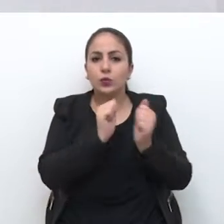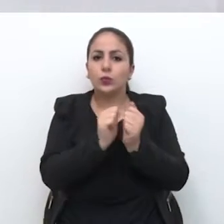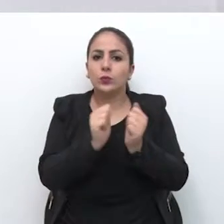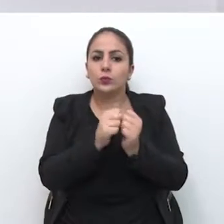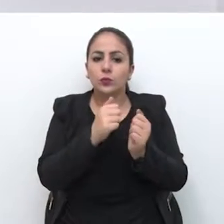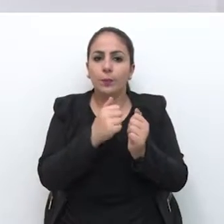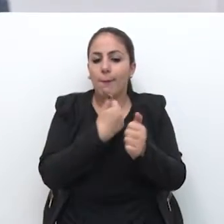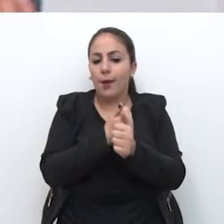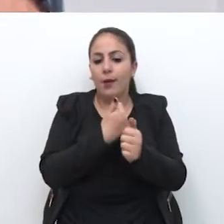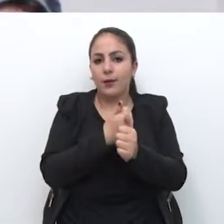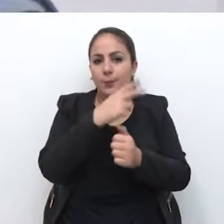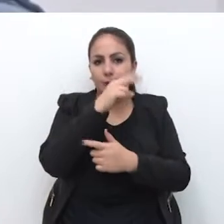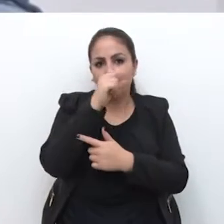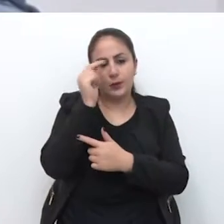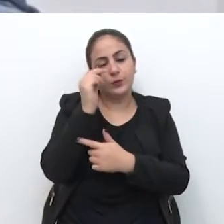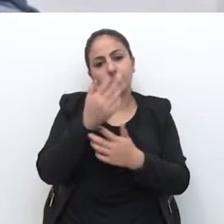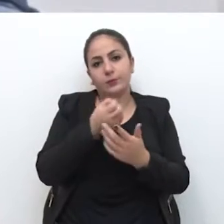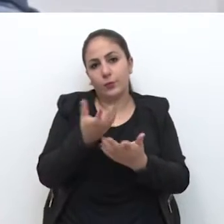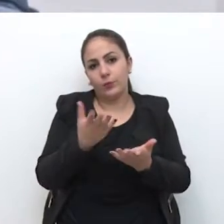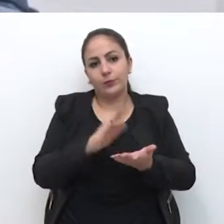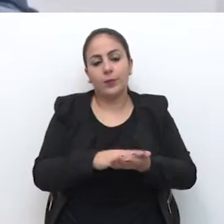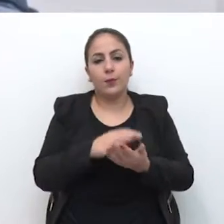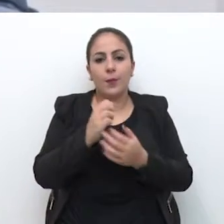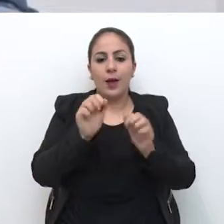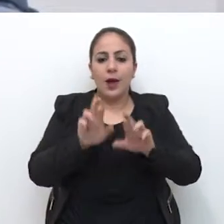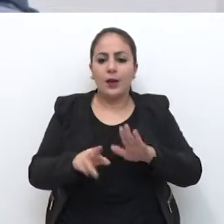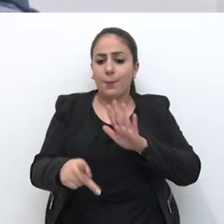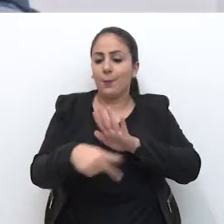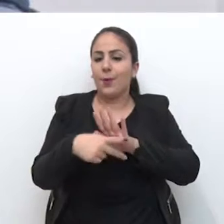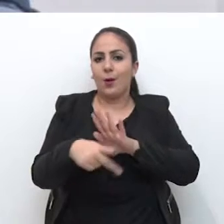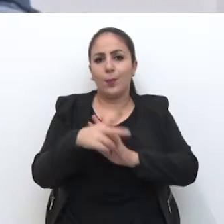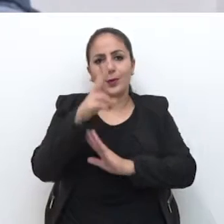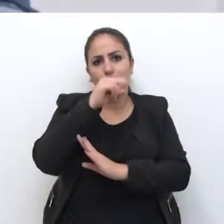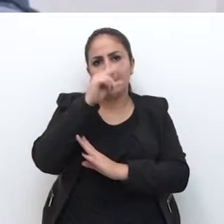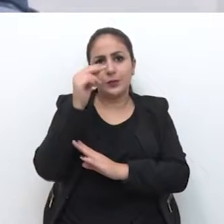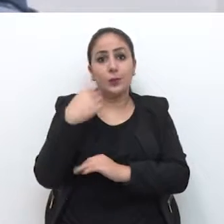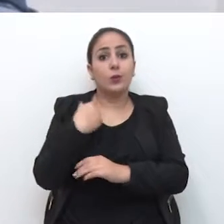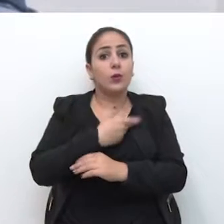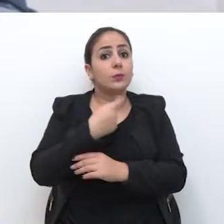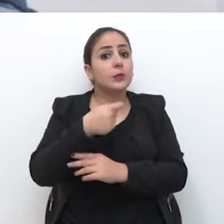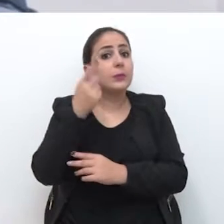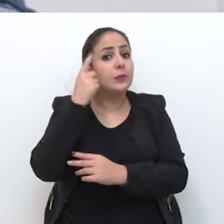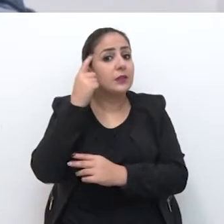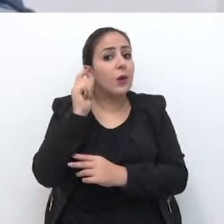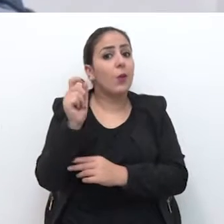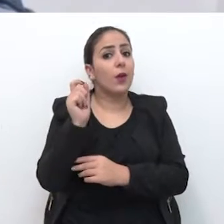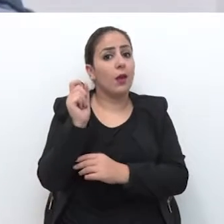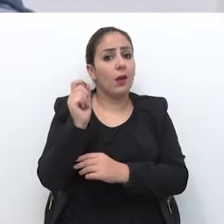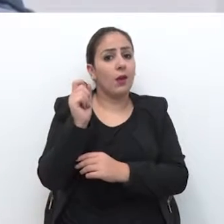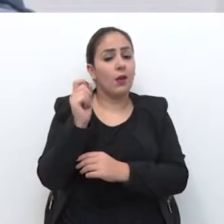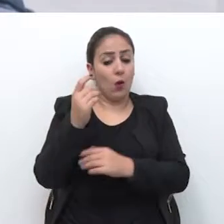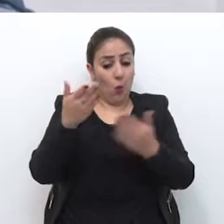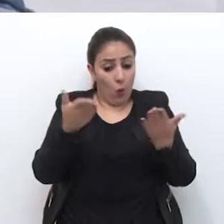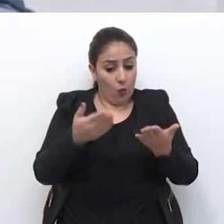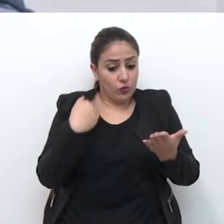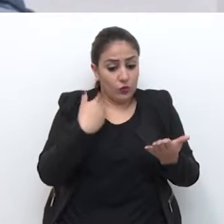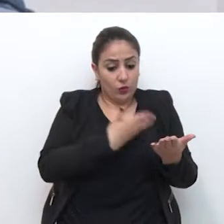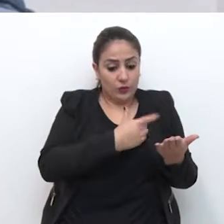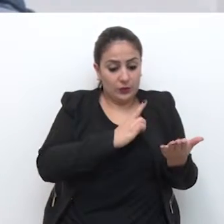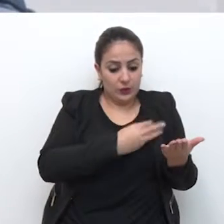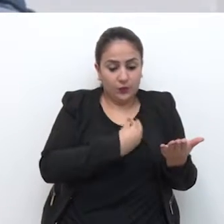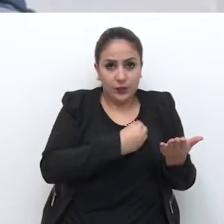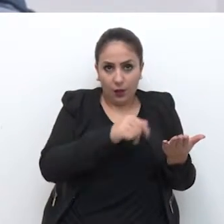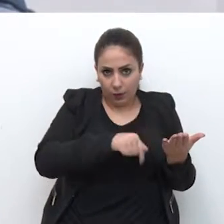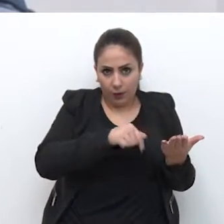próximas à prefeitura, enfim, uma área que seria do município, porque nós temos que pensar o seguinte, nós estamos aqui hoje,